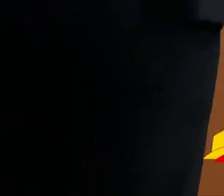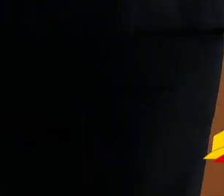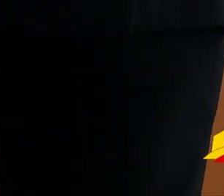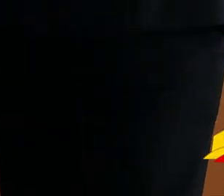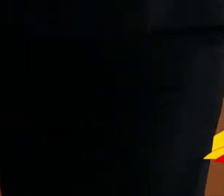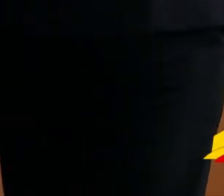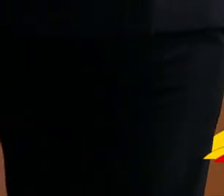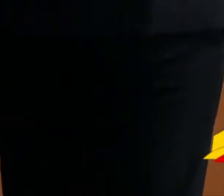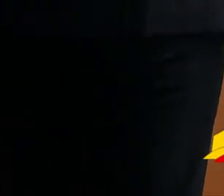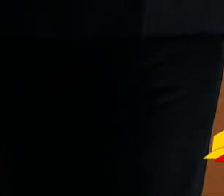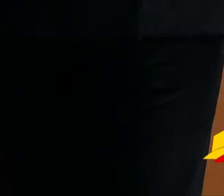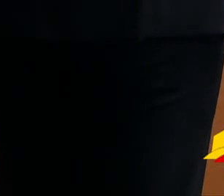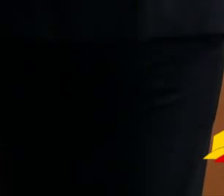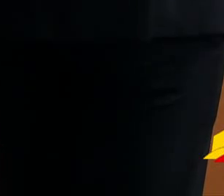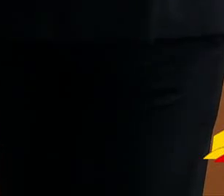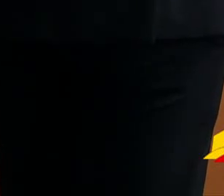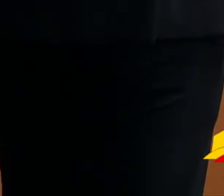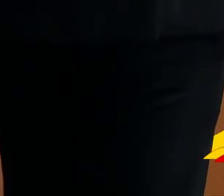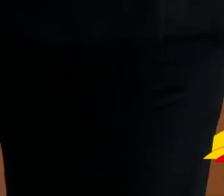Vitão. Sr.